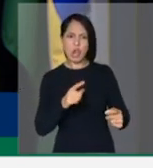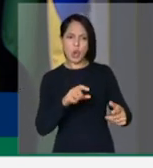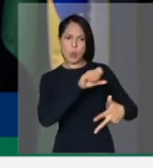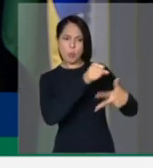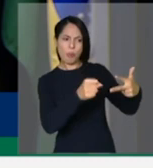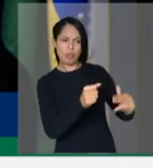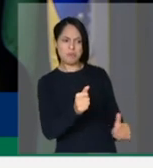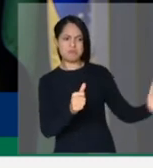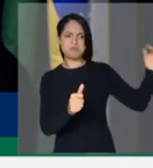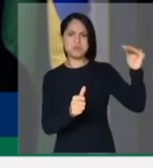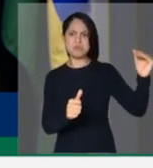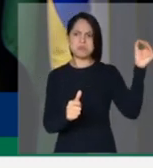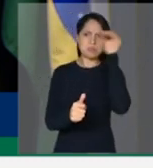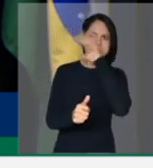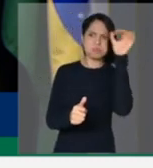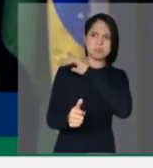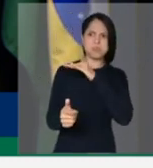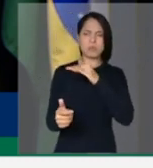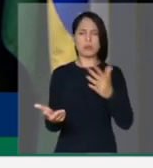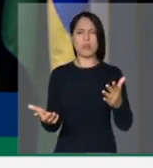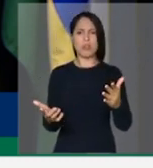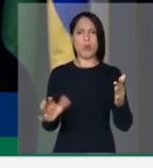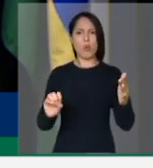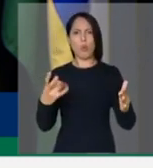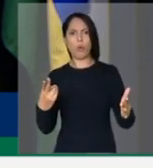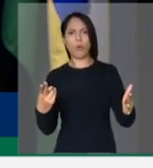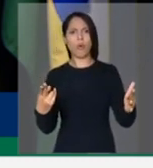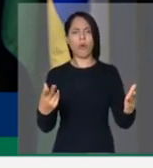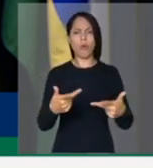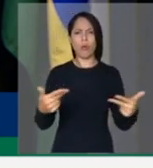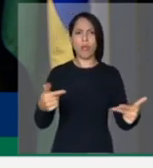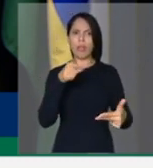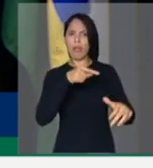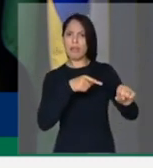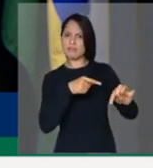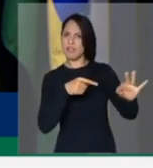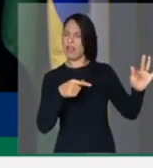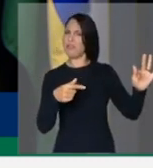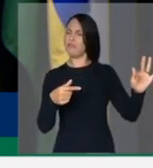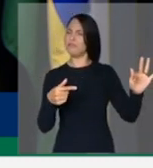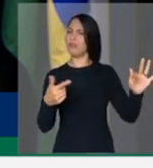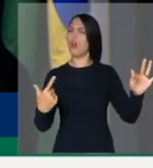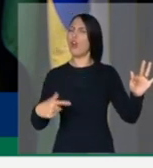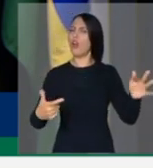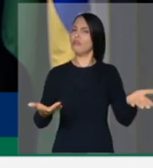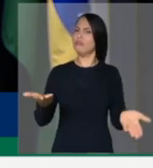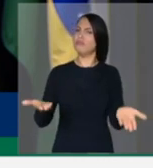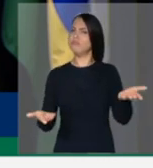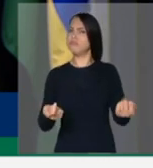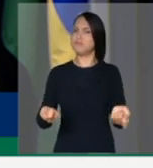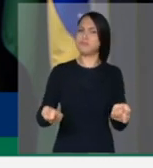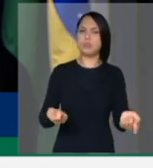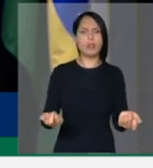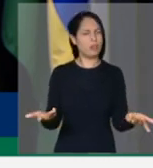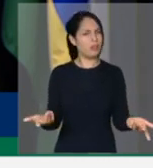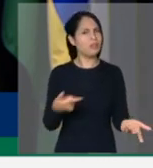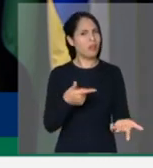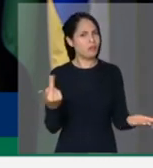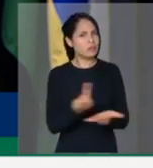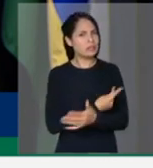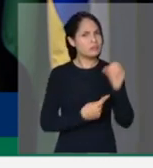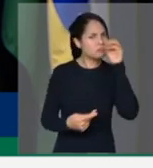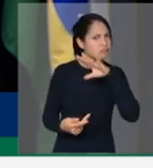como acontece nitidamente por parte do STF. Mas veja só, o que aconteceu